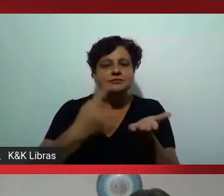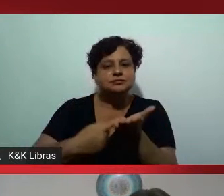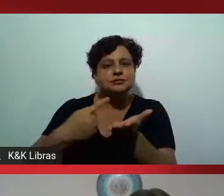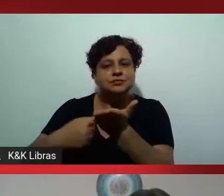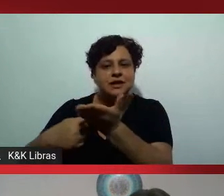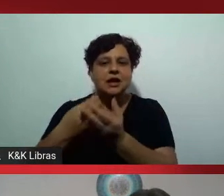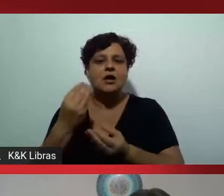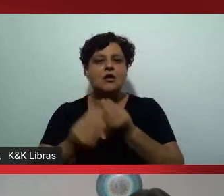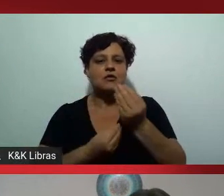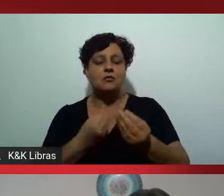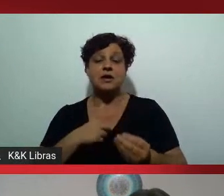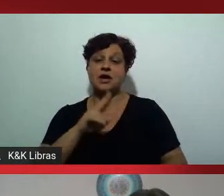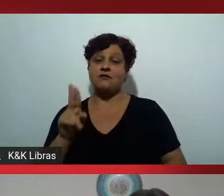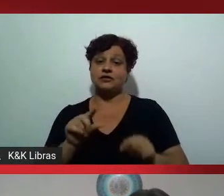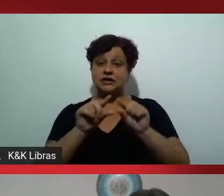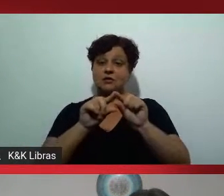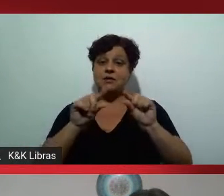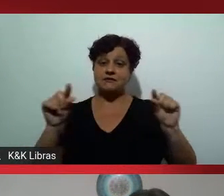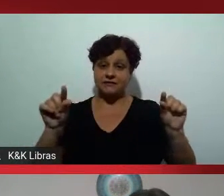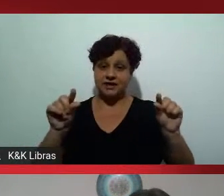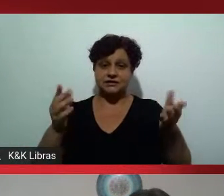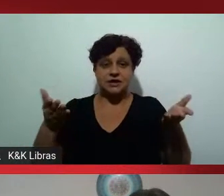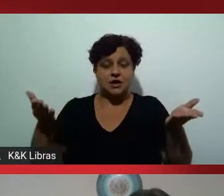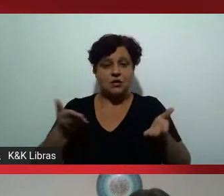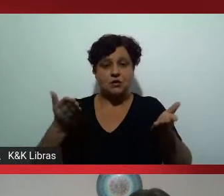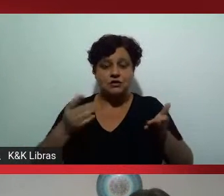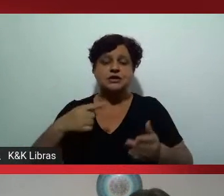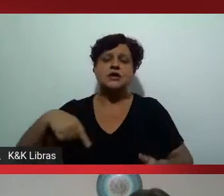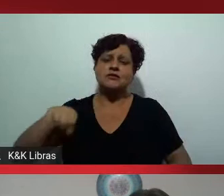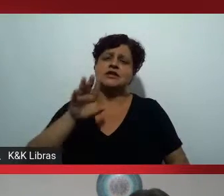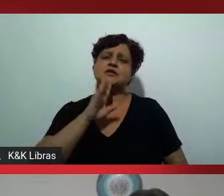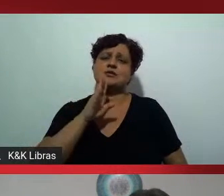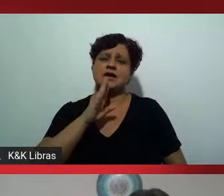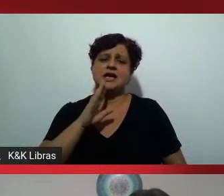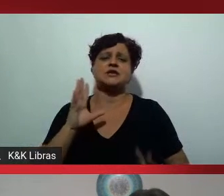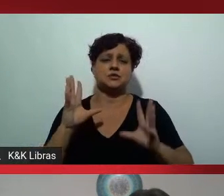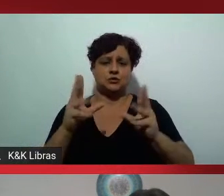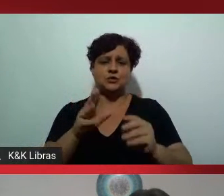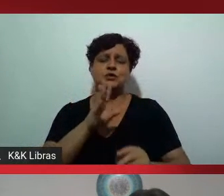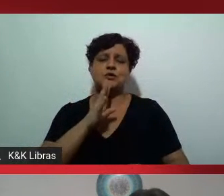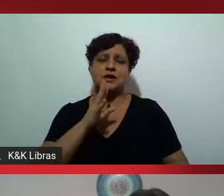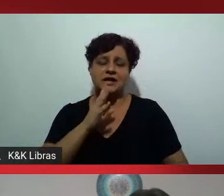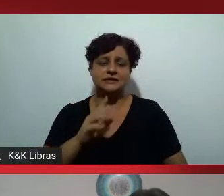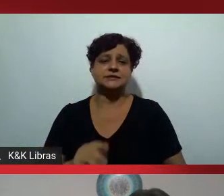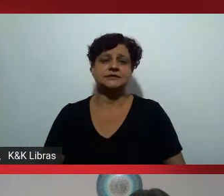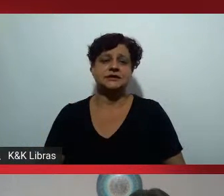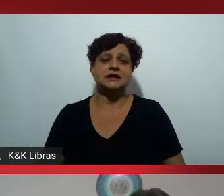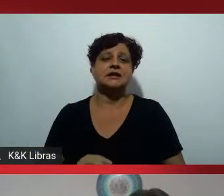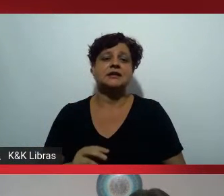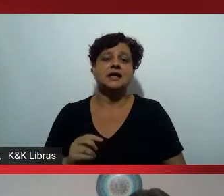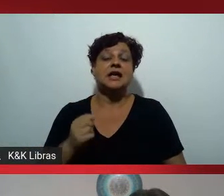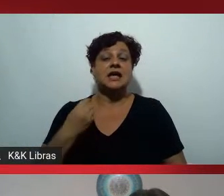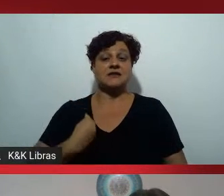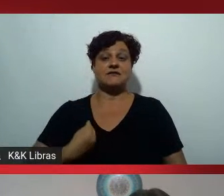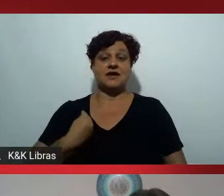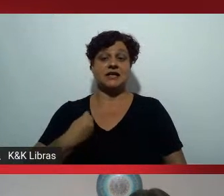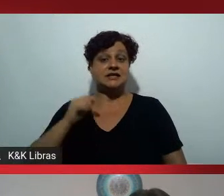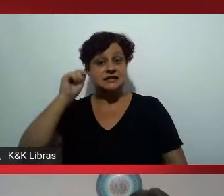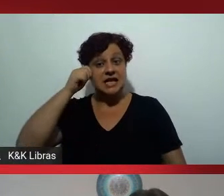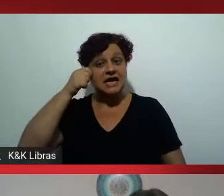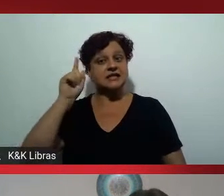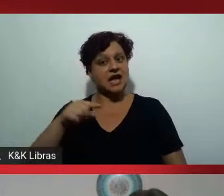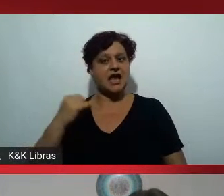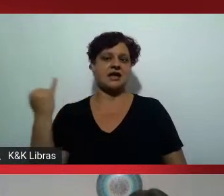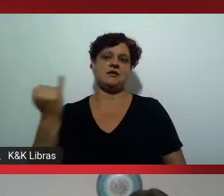acho que nós temos que construir um pacto e eu vou usar uma frase é hoje conhecida por todas nós conhecida de todos